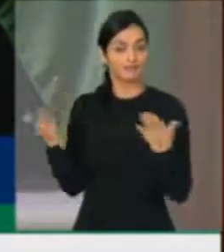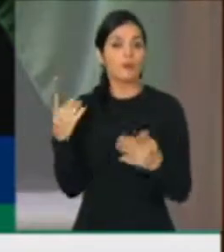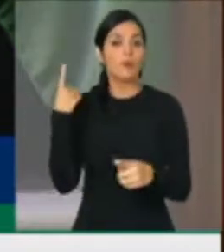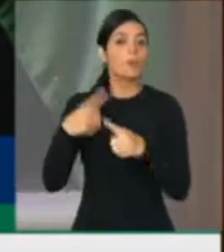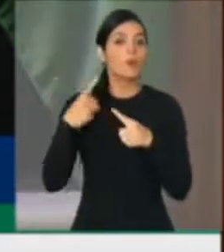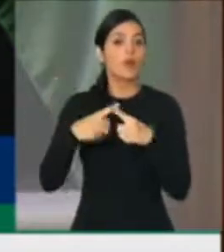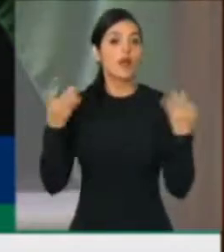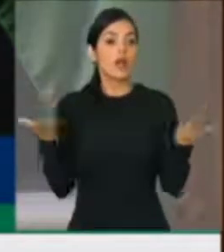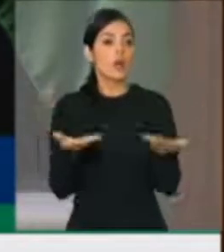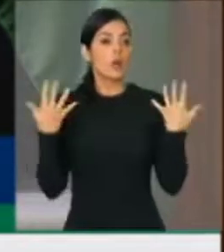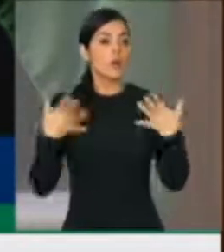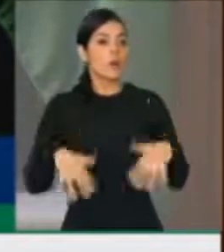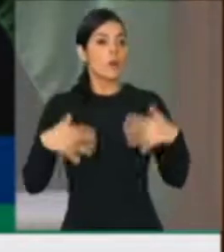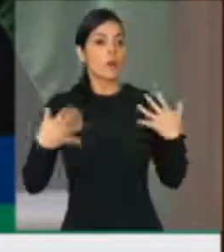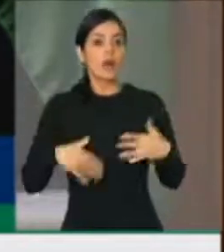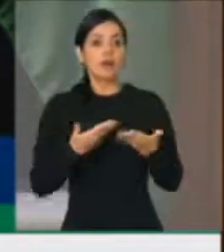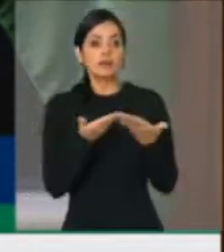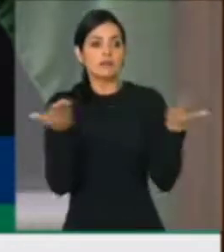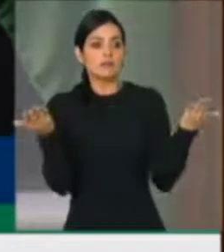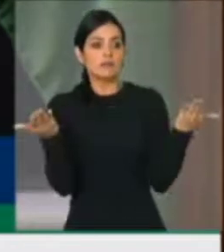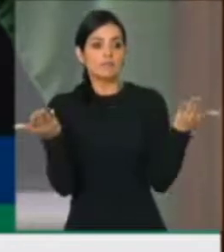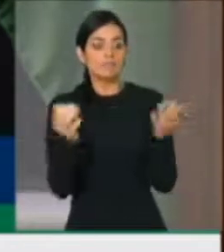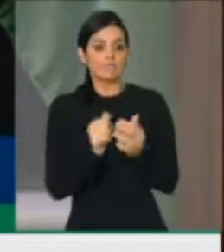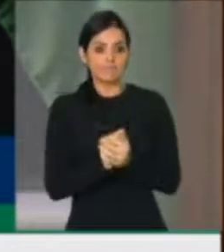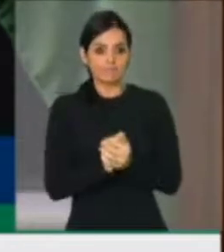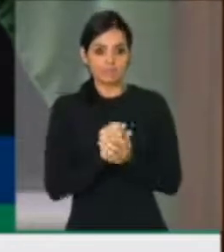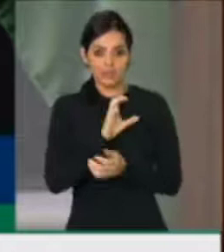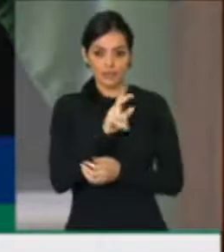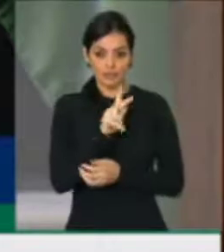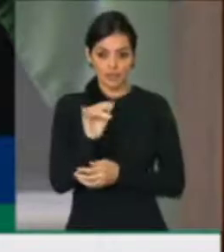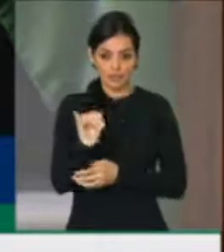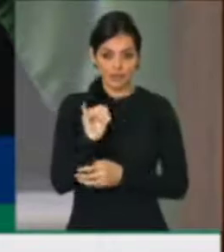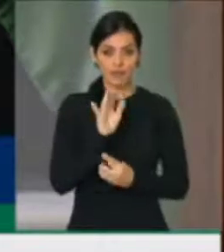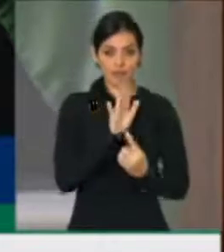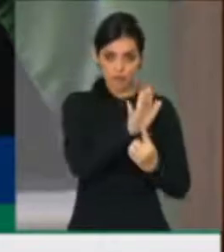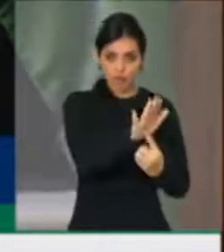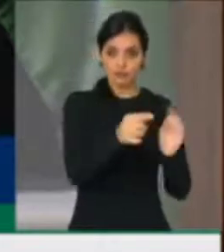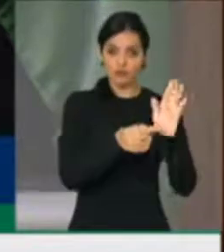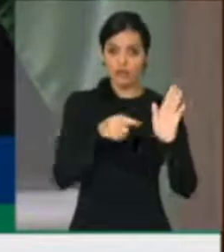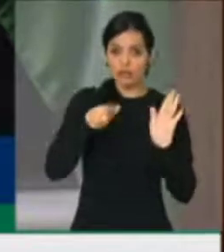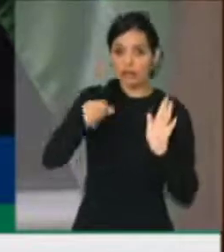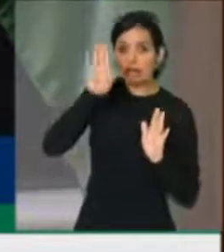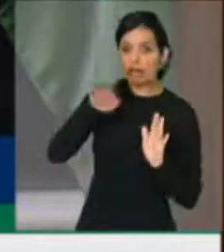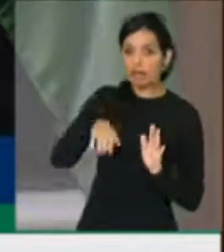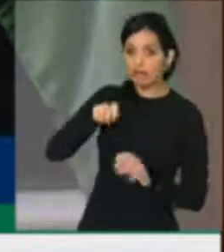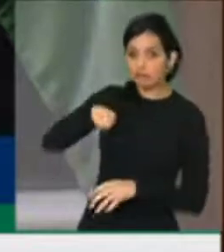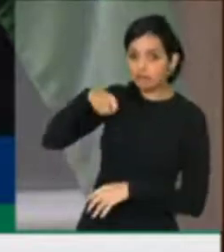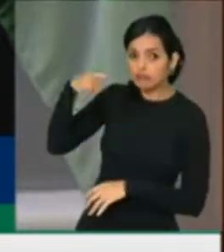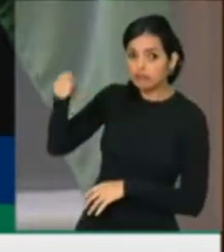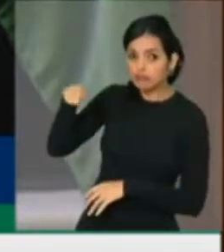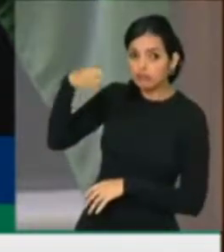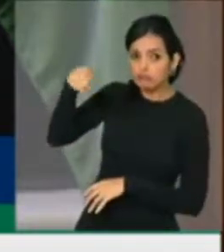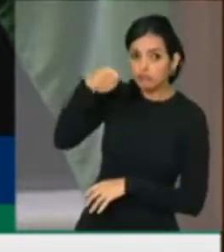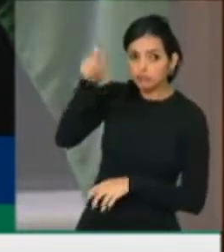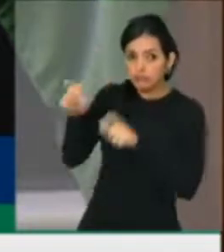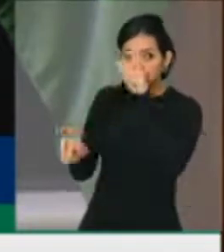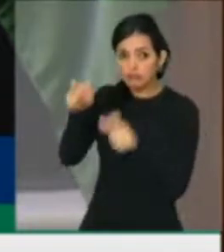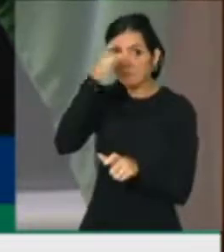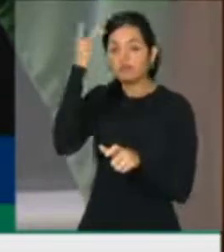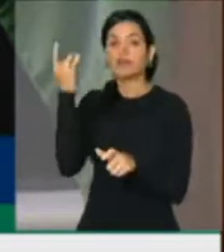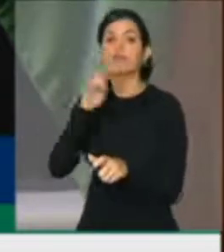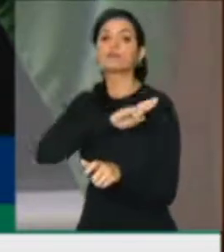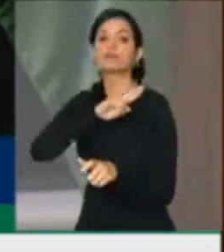situação. E essa CPI tem que mostrar claramente quem são os responsáveis por isso.